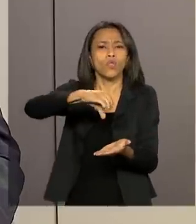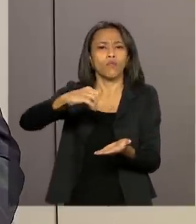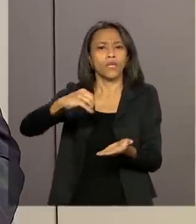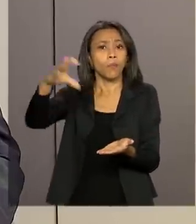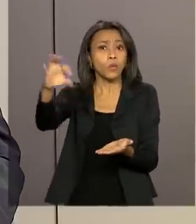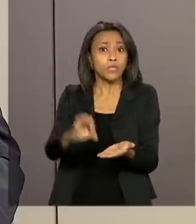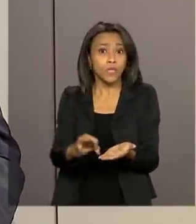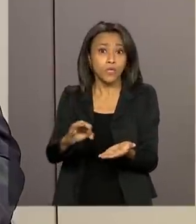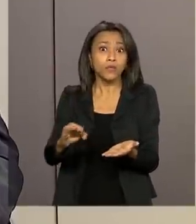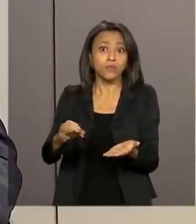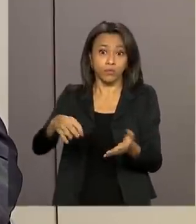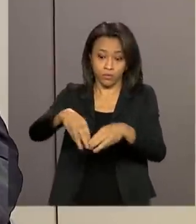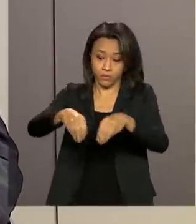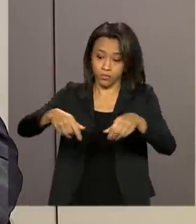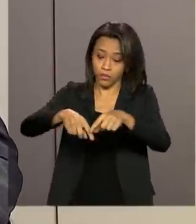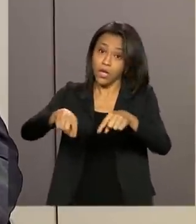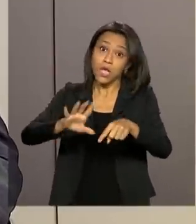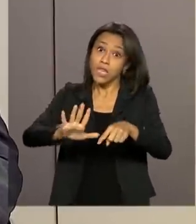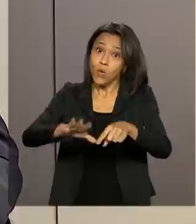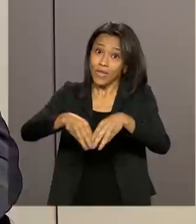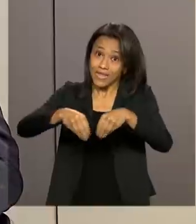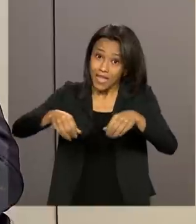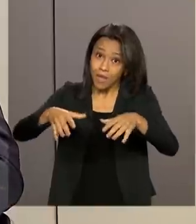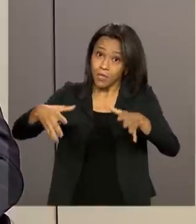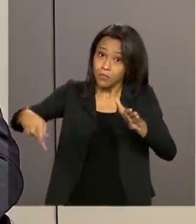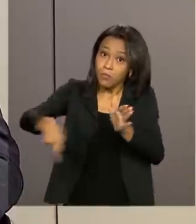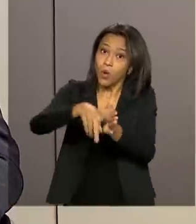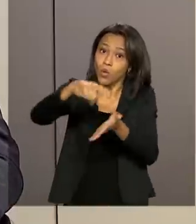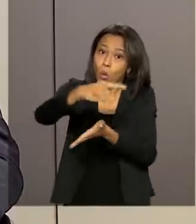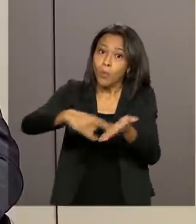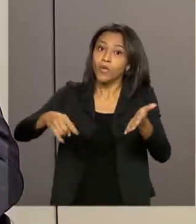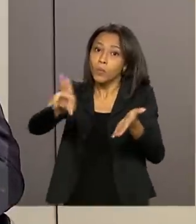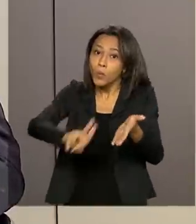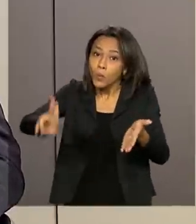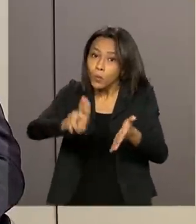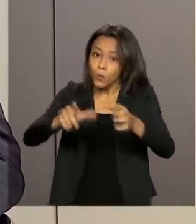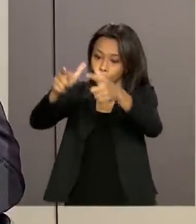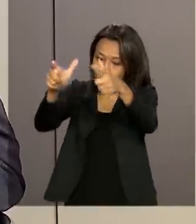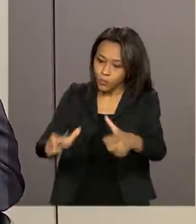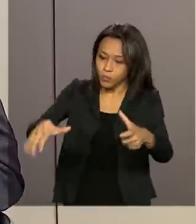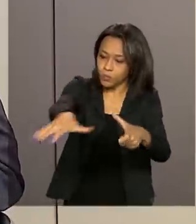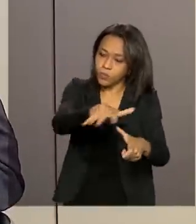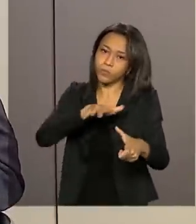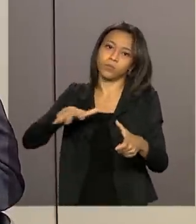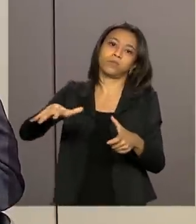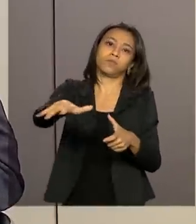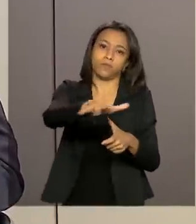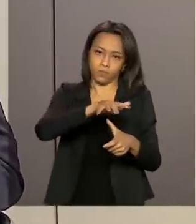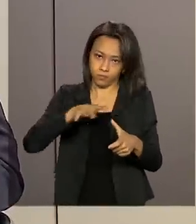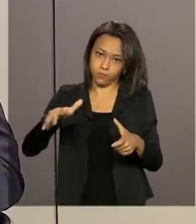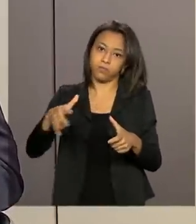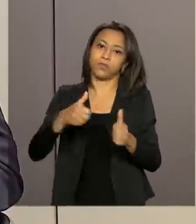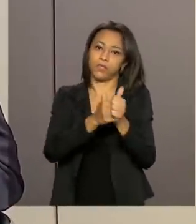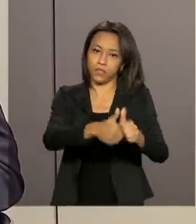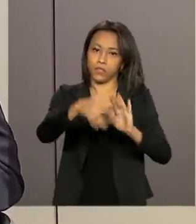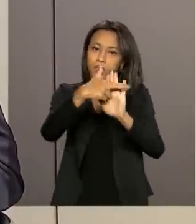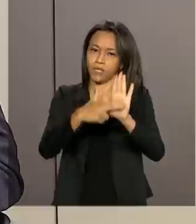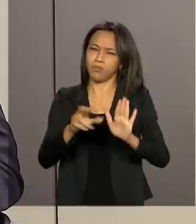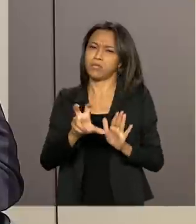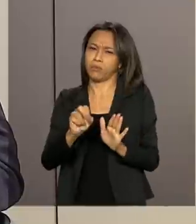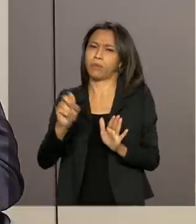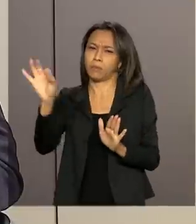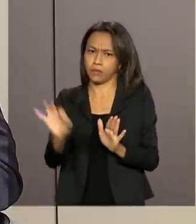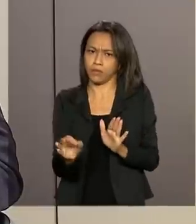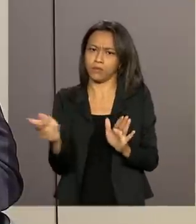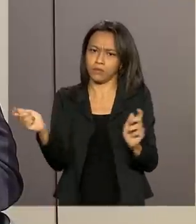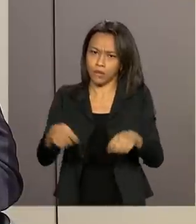das propriedades. Não em termos de terra. Em termos de espaço, a gente regularizaria 50%.